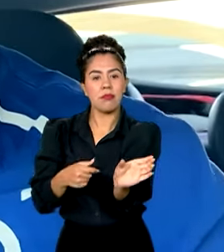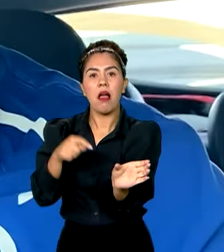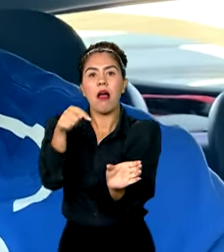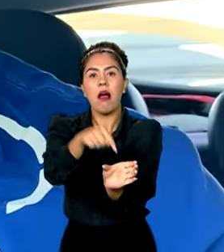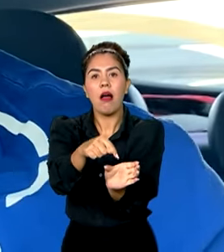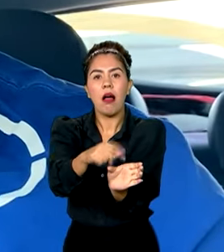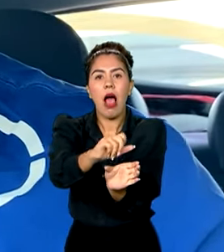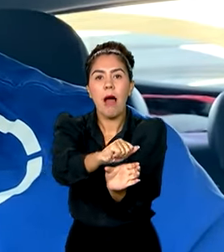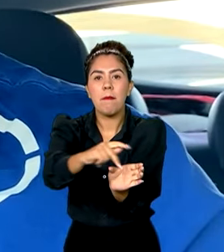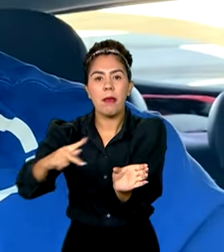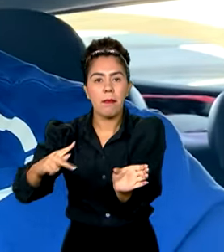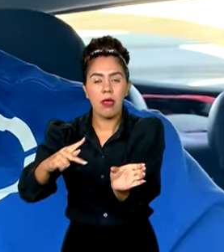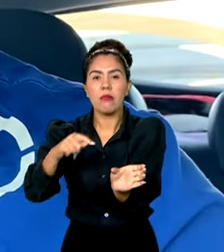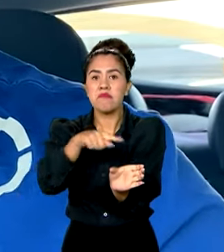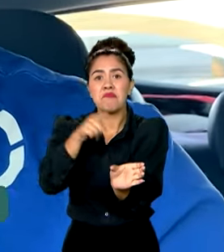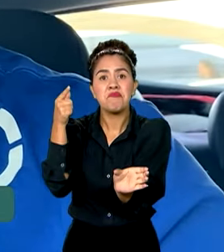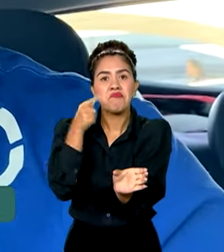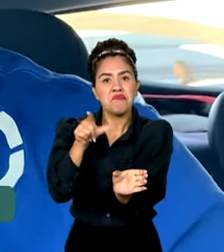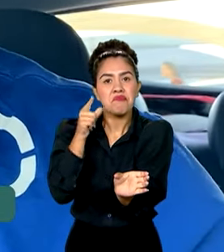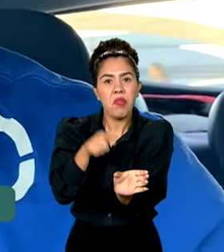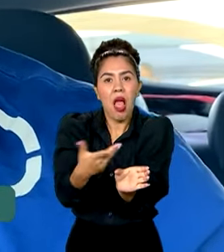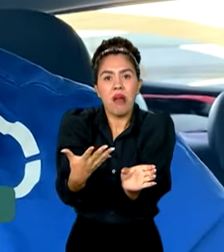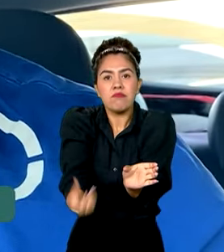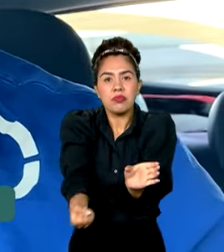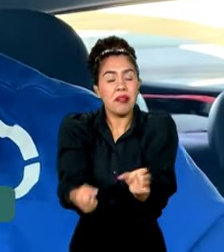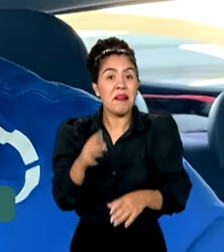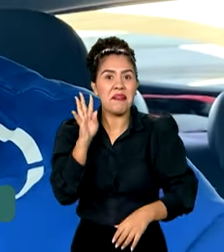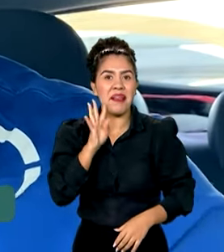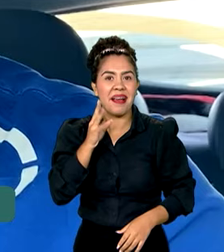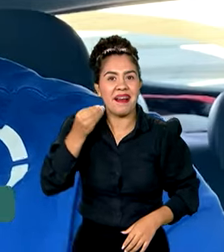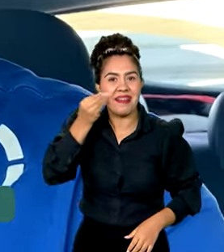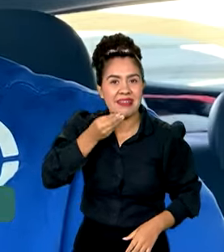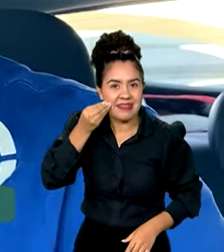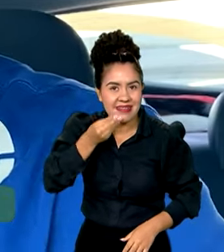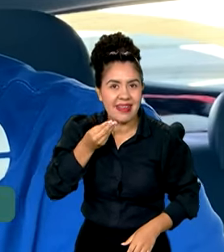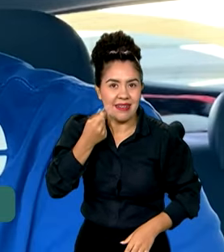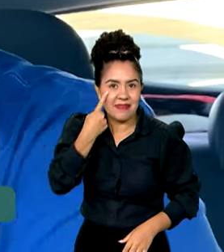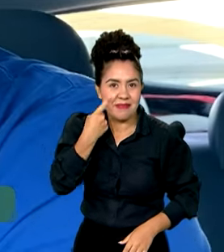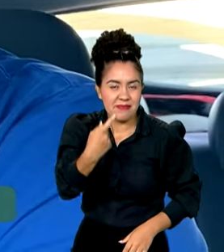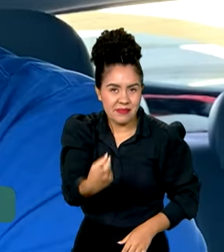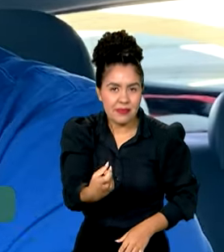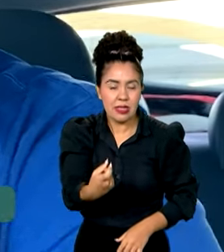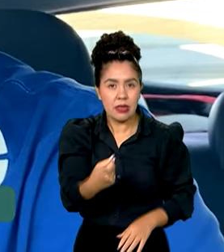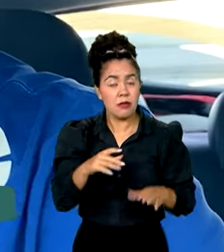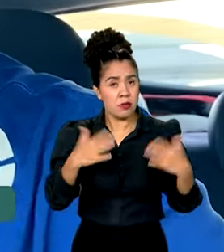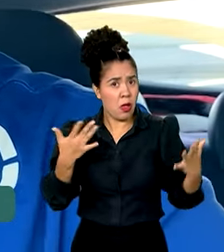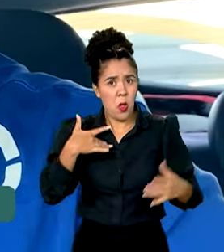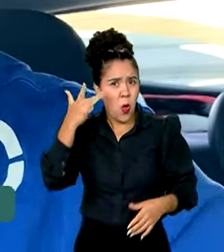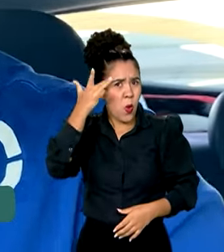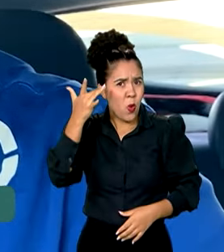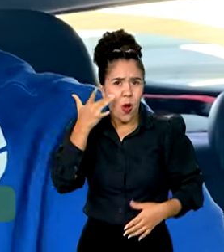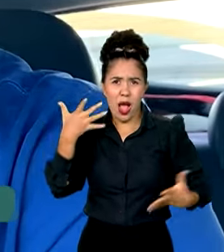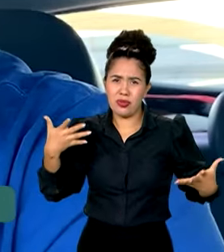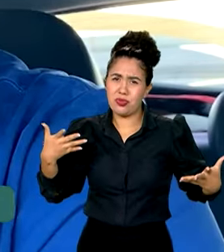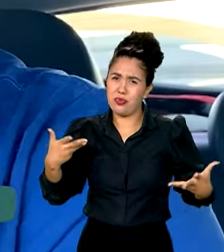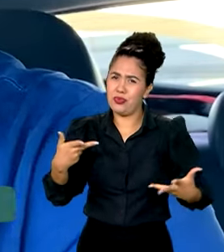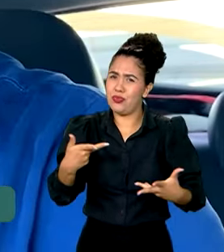hora, foi aceito. Então, foi muito legal, foi uma experiência muito boa. E eu acho sensacional